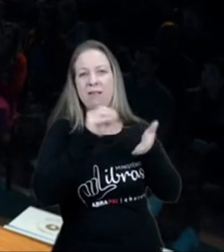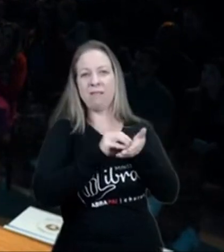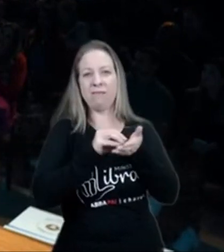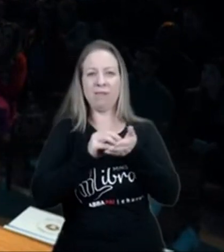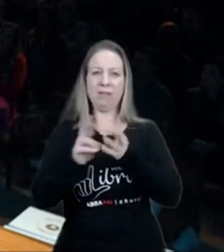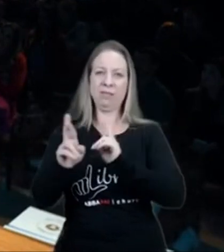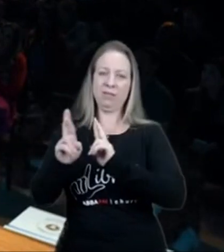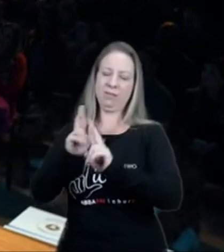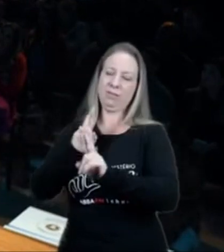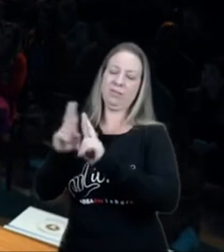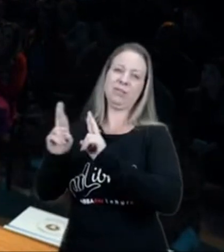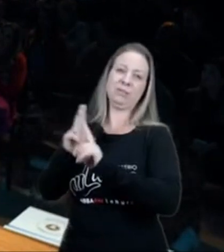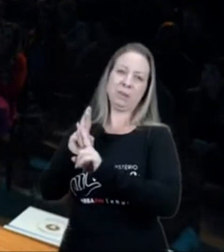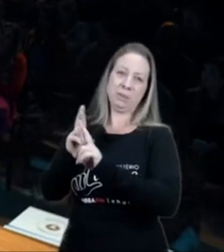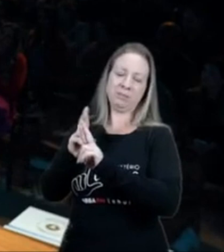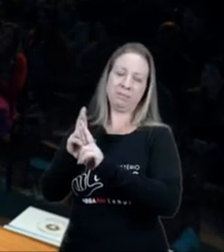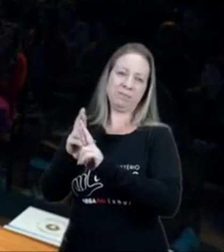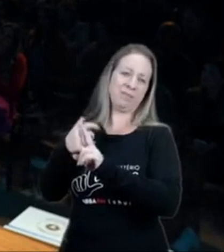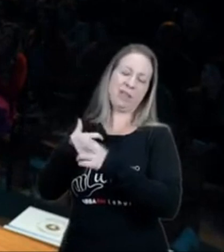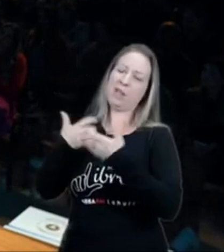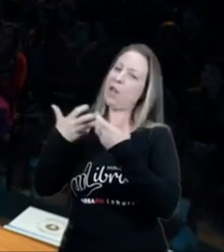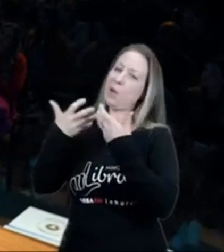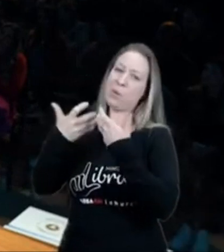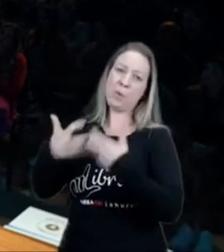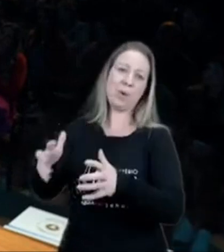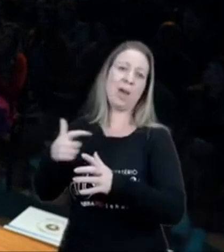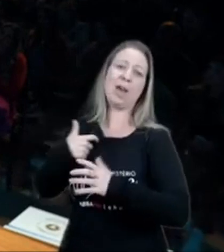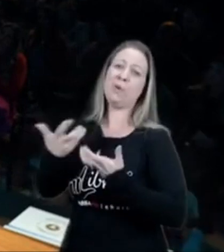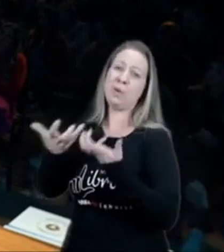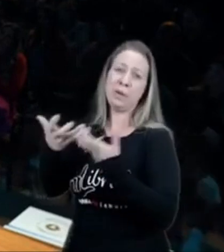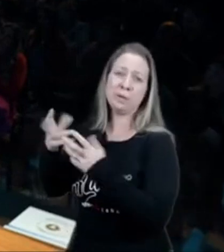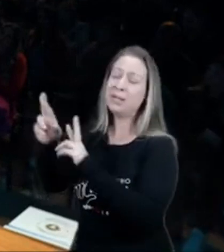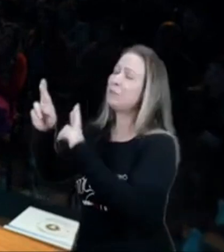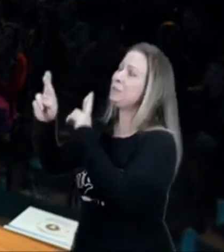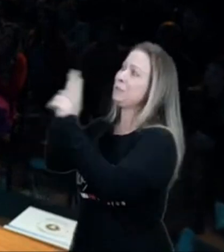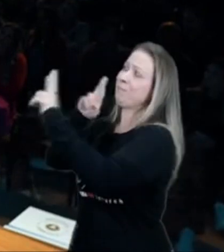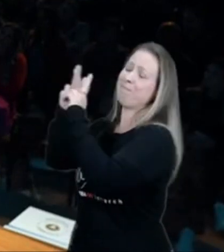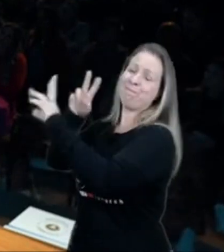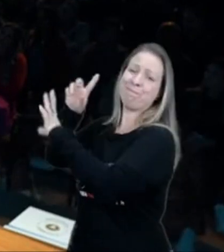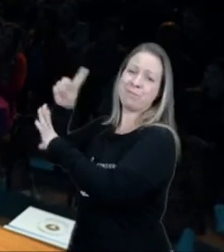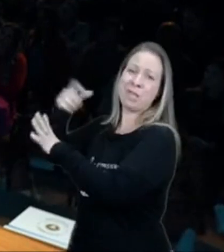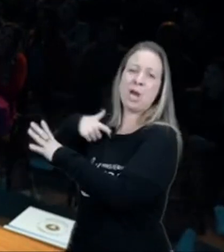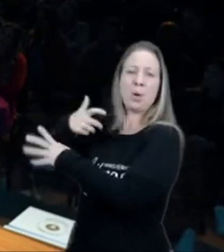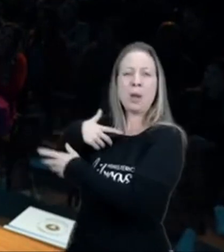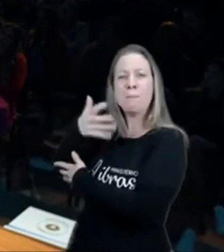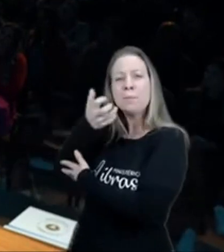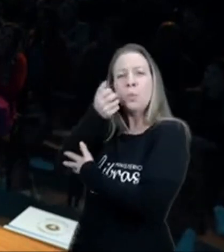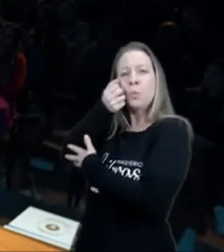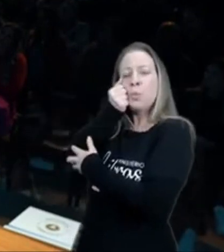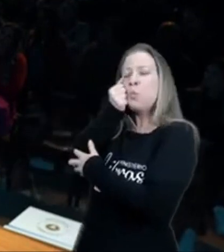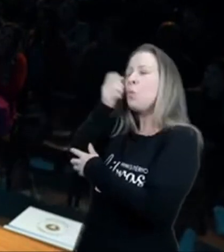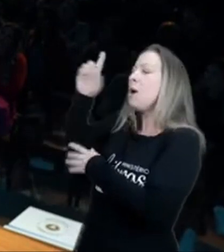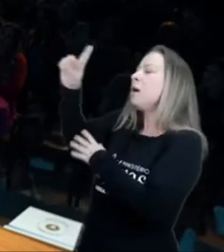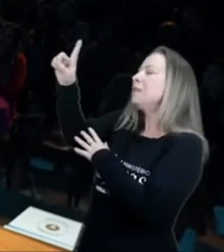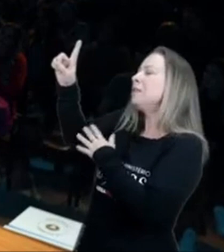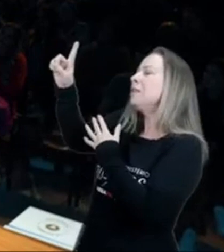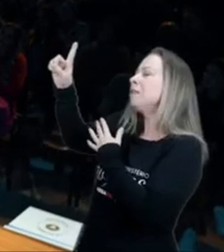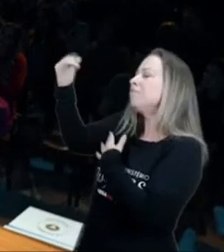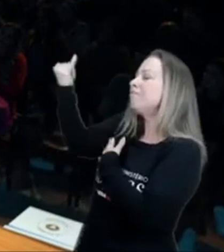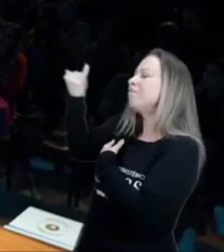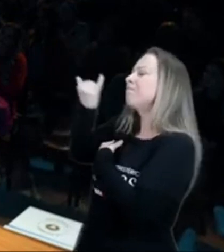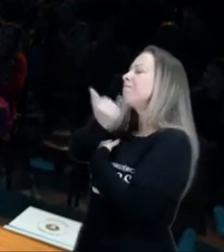e eu não quero viver com Deus, com regulamento, eu quero ter relacionamento com Ele, eu quero ir para o meu quarto, e Ele fala assim, liga para o Dirceu,